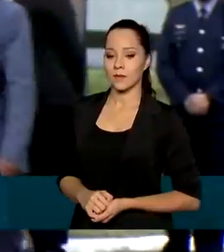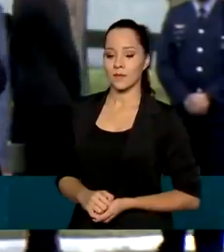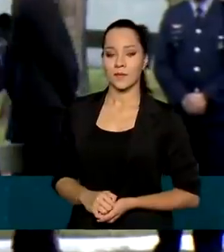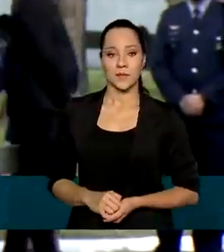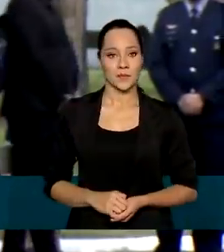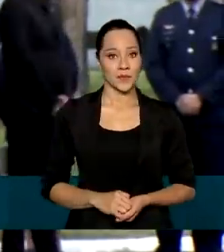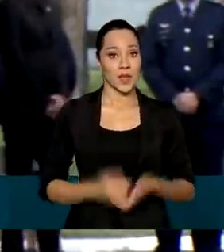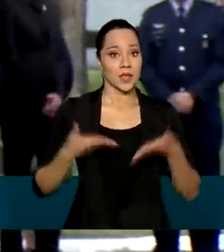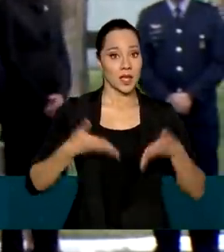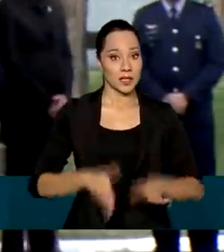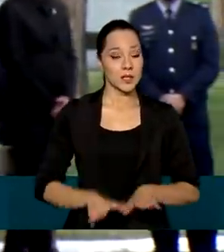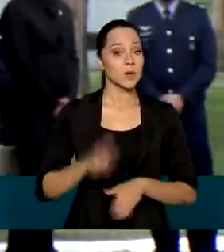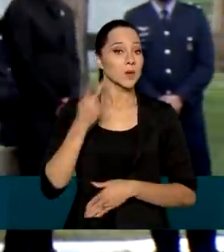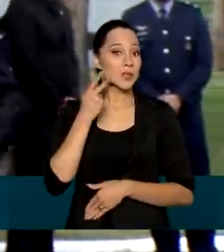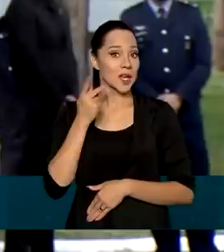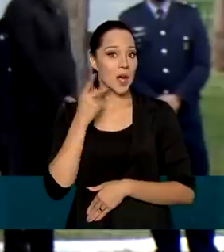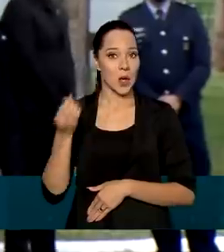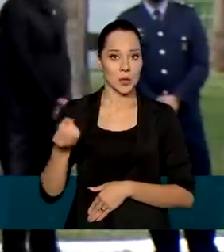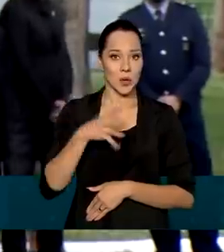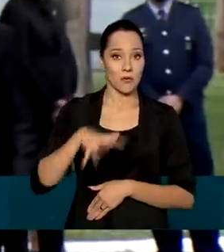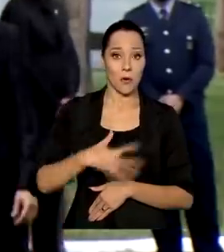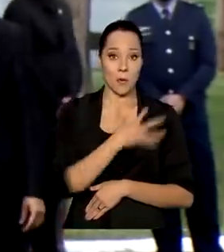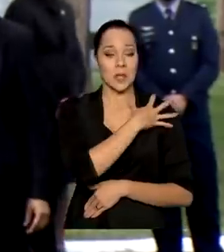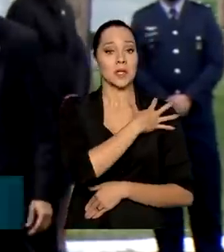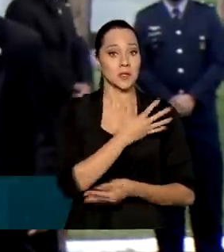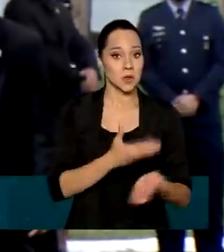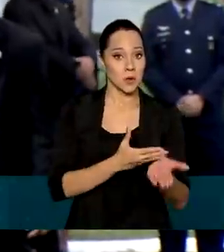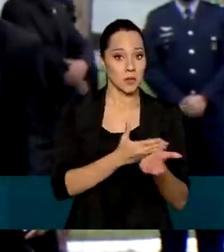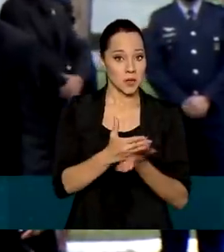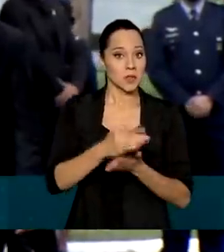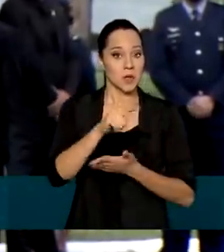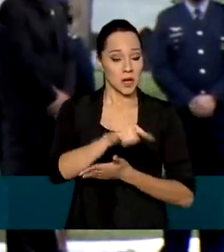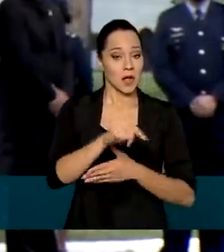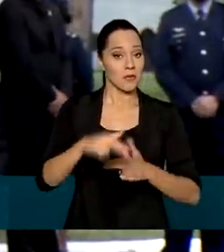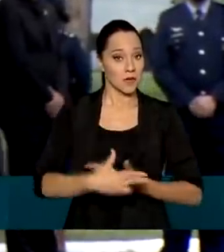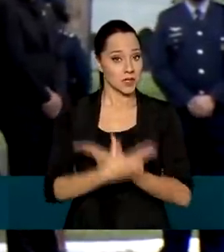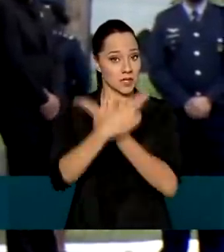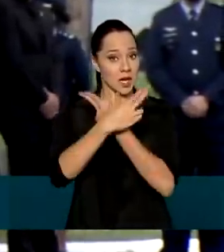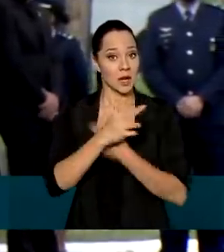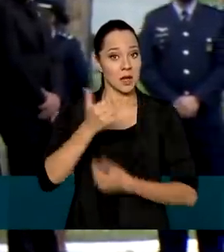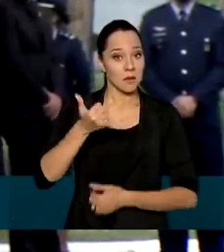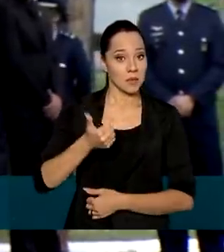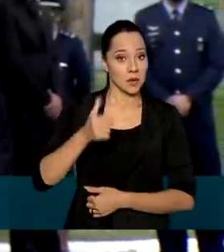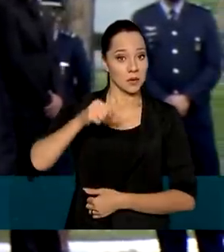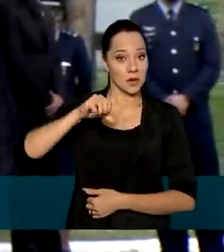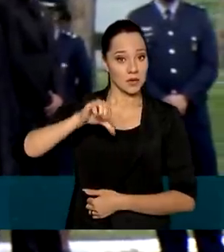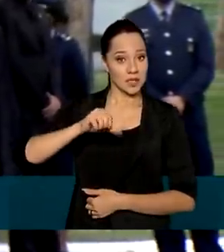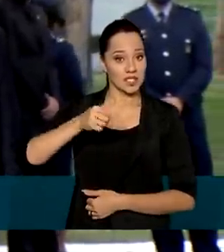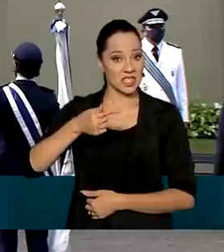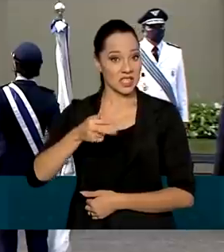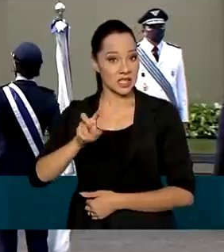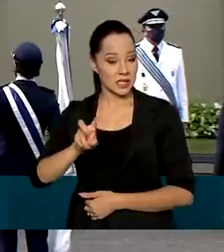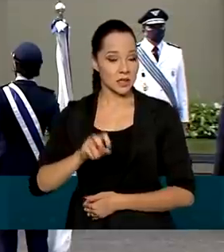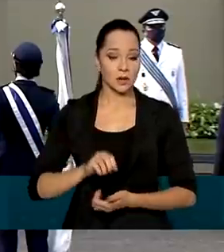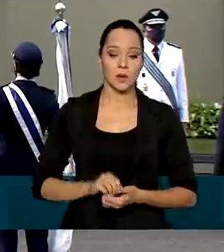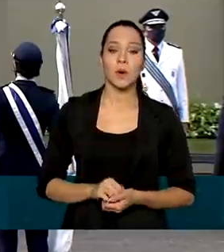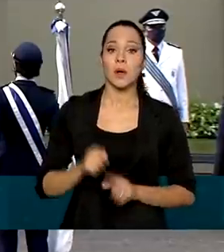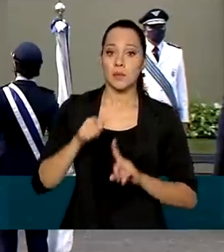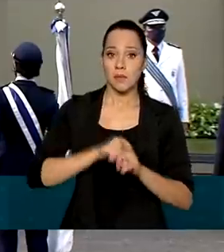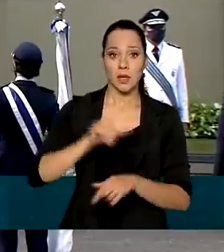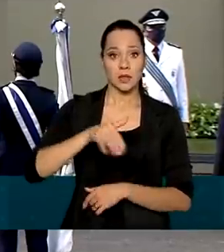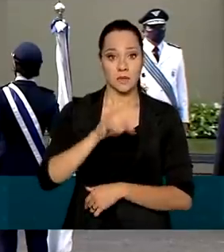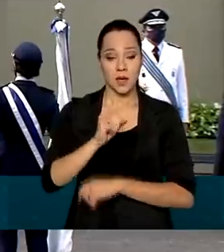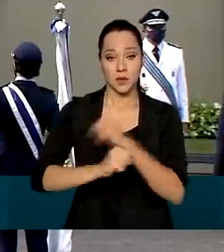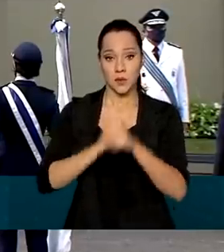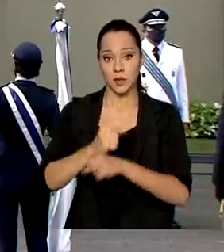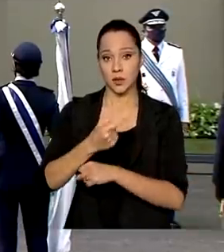Nascido no Ceará, o novo comandante ingressou na Força Aérea Brasileira em 1975 e em março de